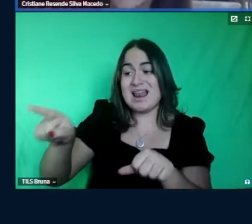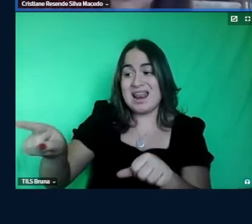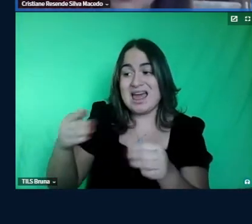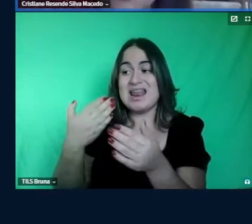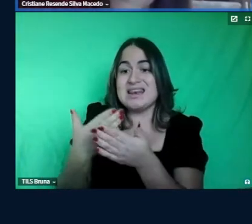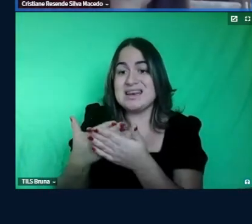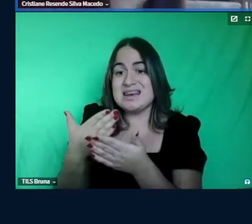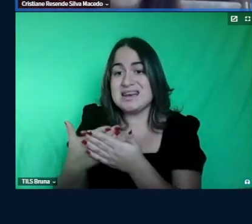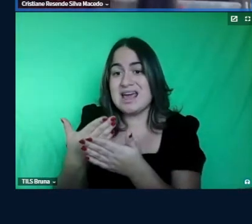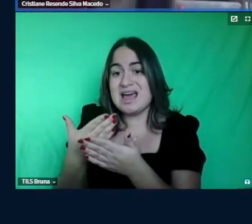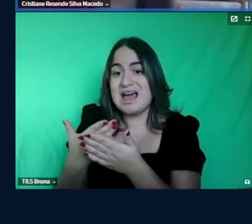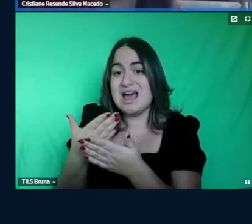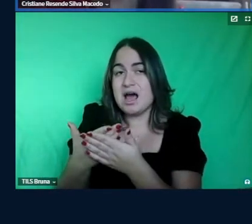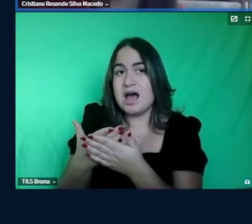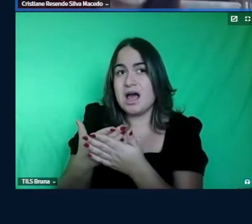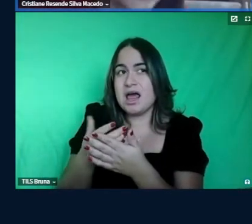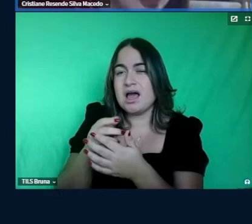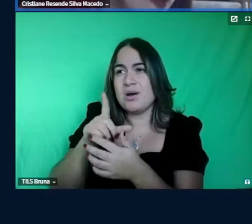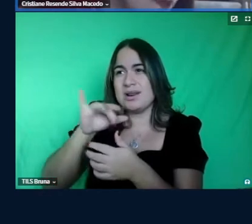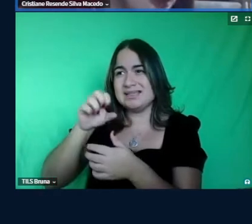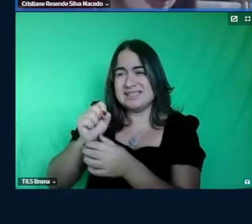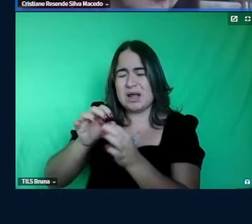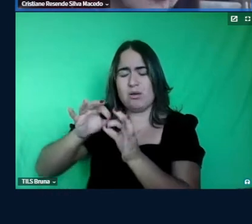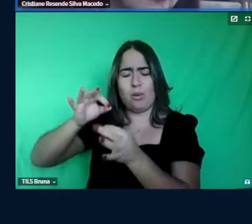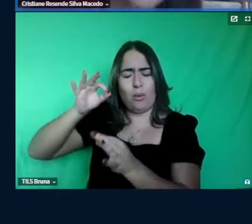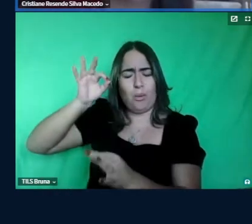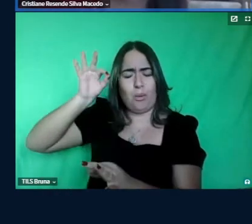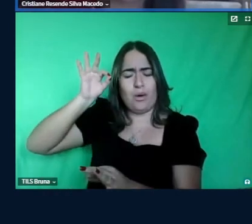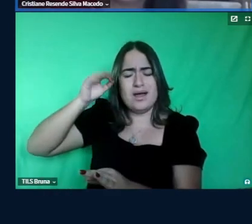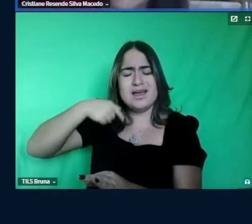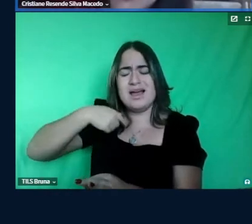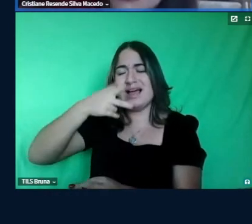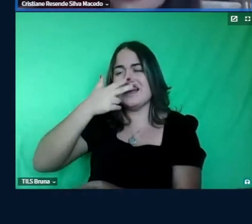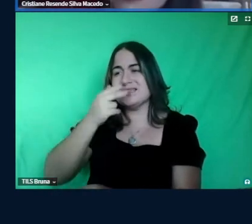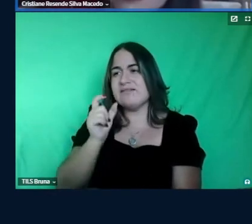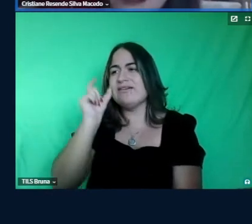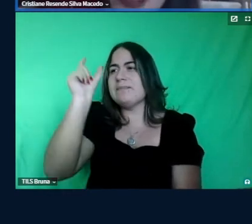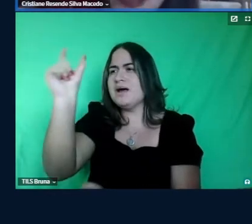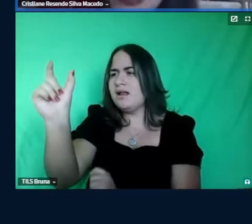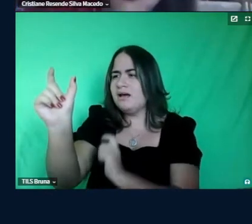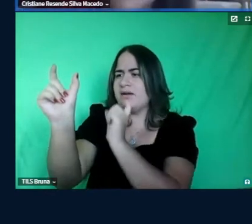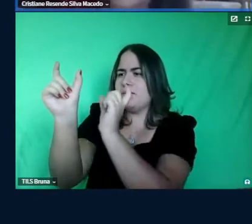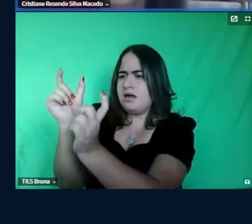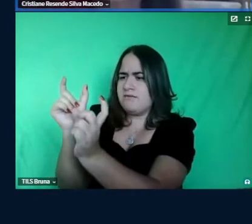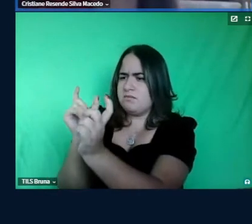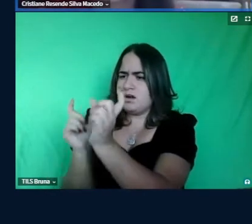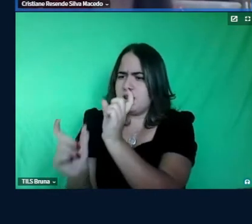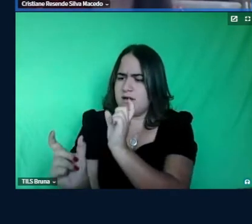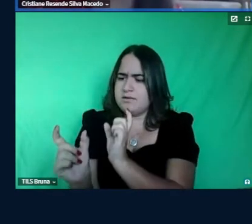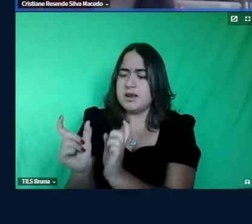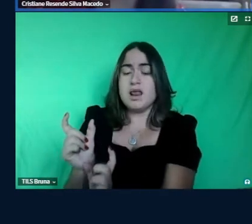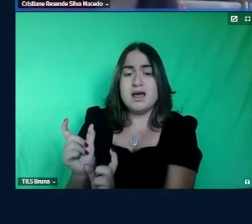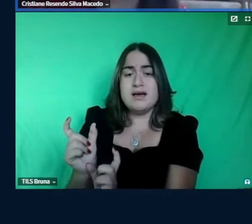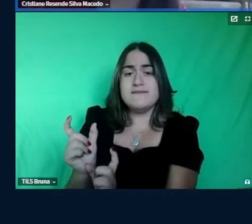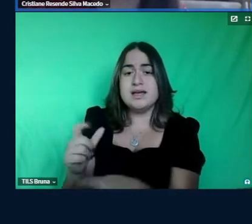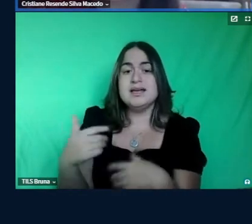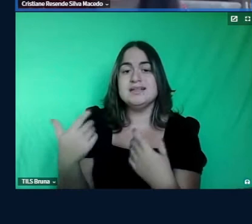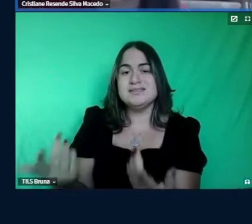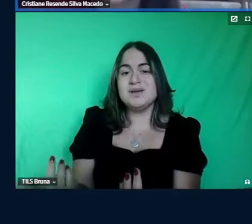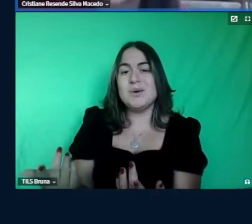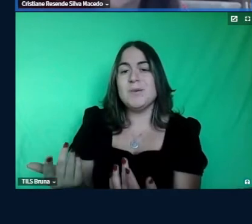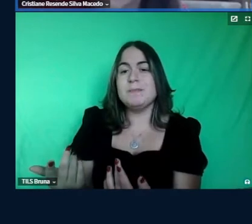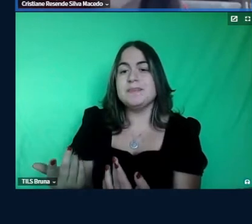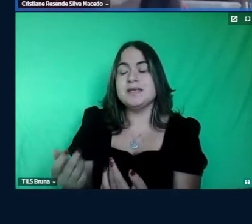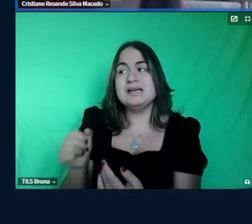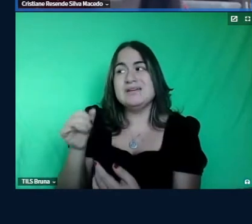está muito longo e eu sei que ela vai ficar com palavrinha por palavrinha então eu precisava que você fizesse